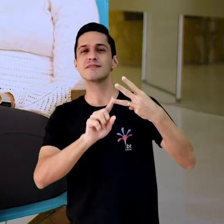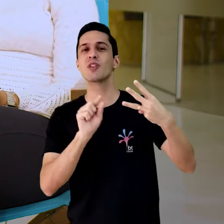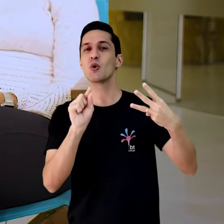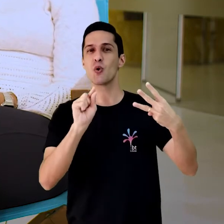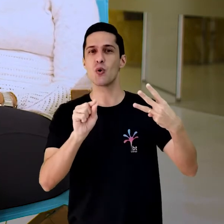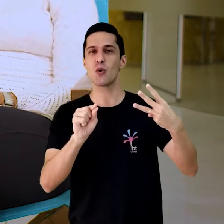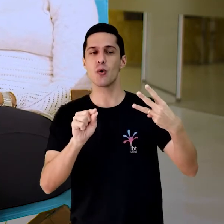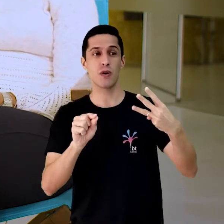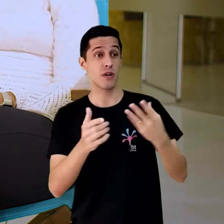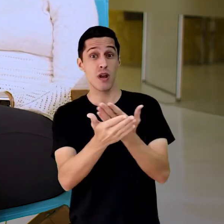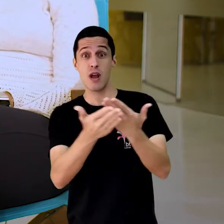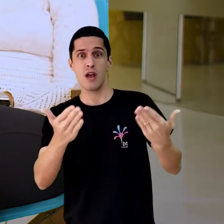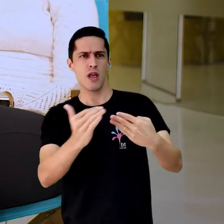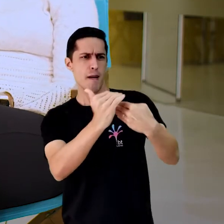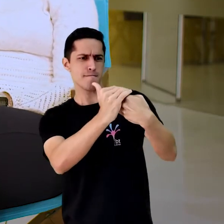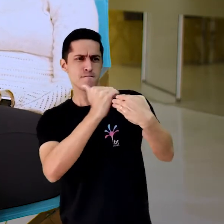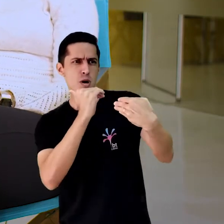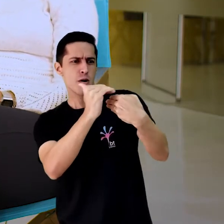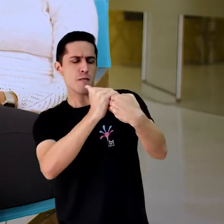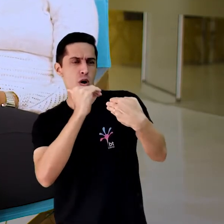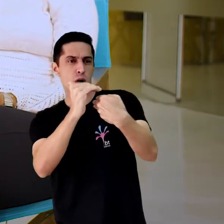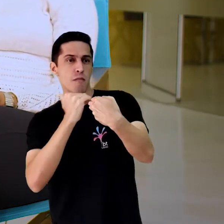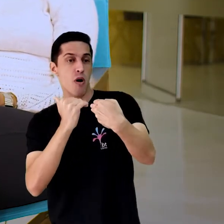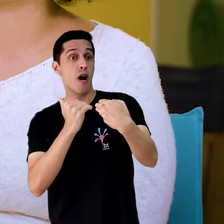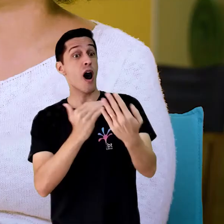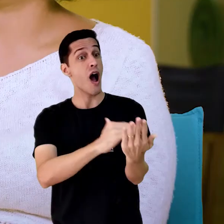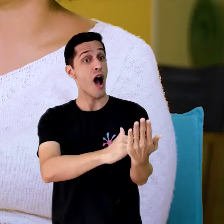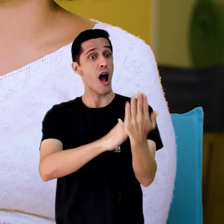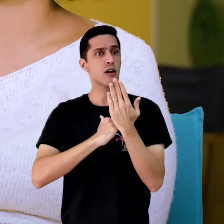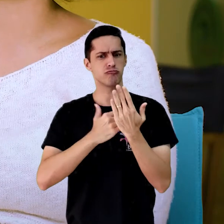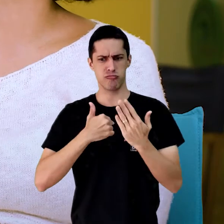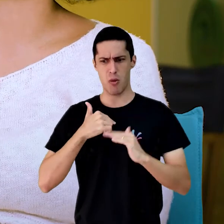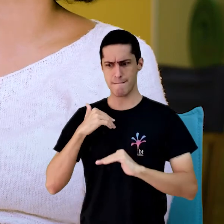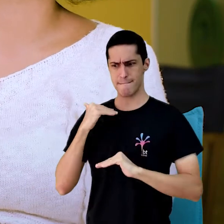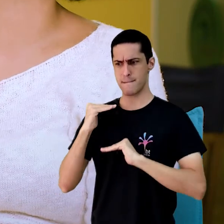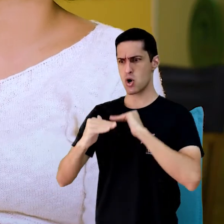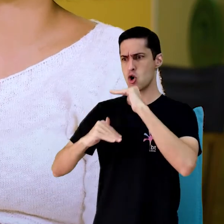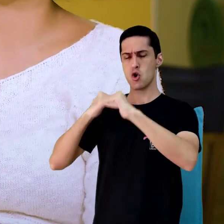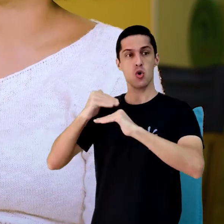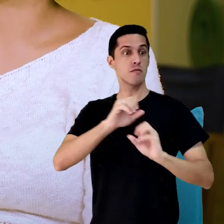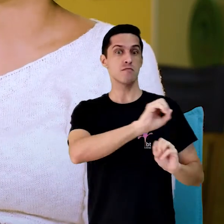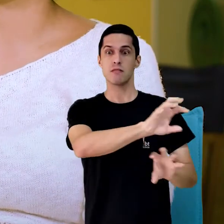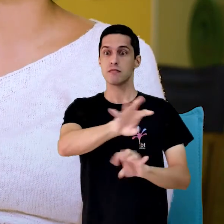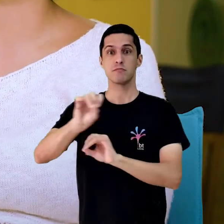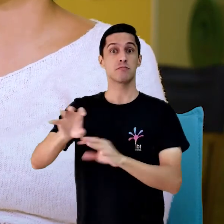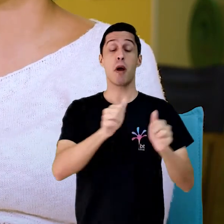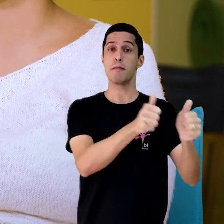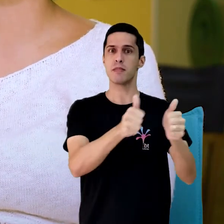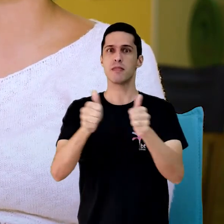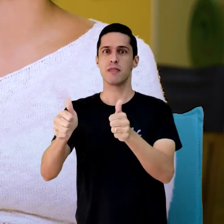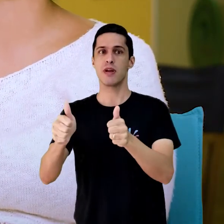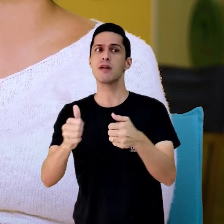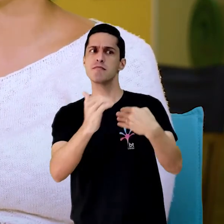respeito, então, a construção das crenças de auto eficácia a partir dos feedbacks recebidos. Eles funcionam como meio para fortalecer a crença das